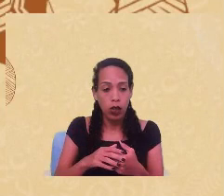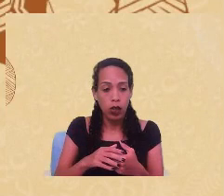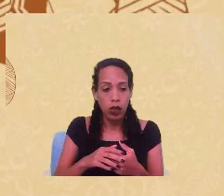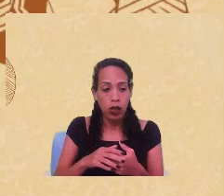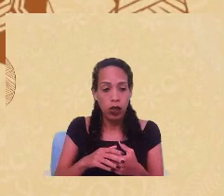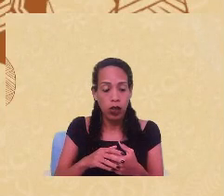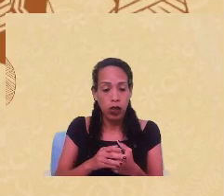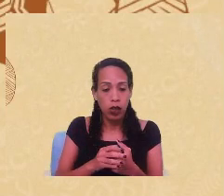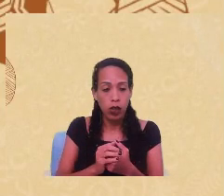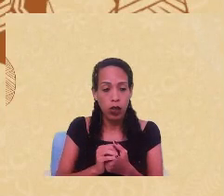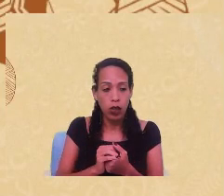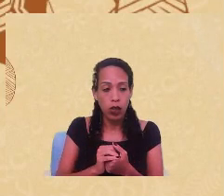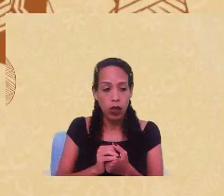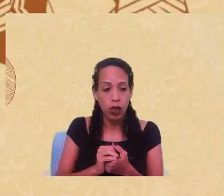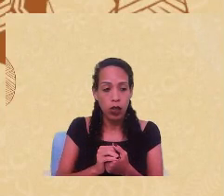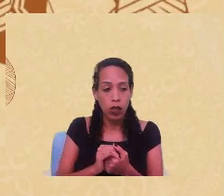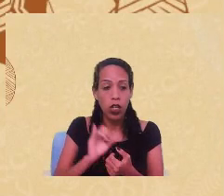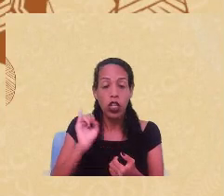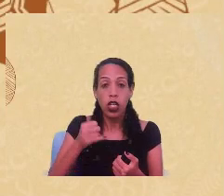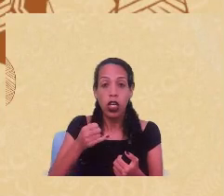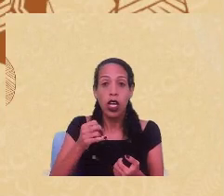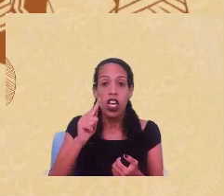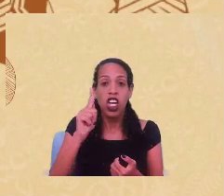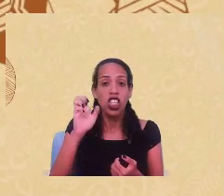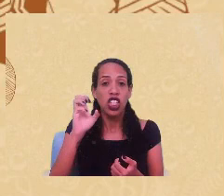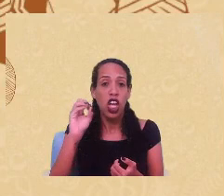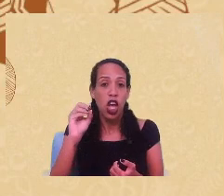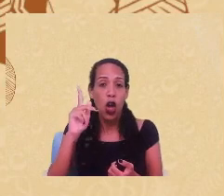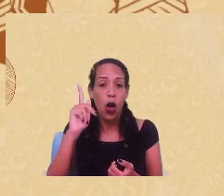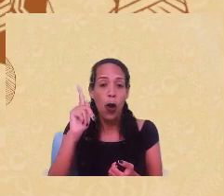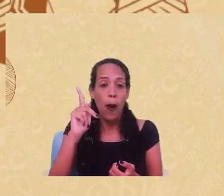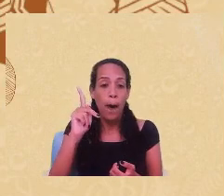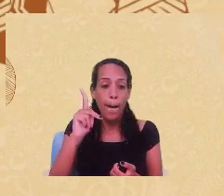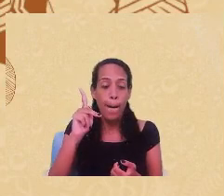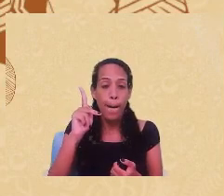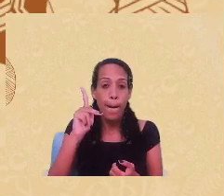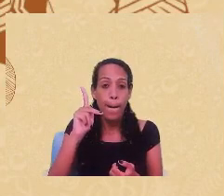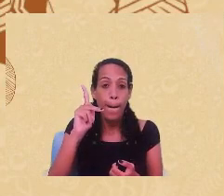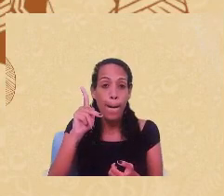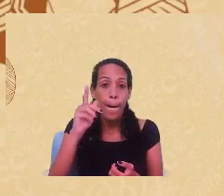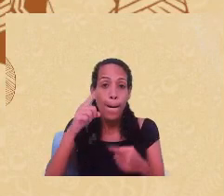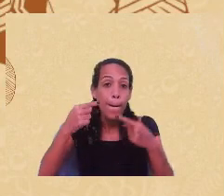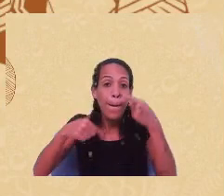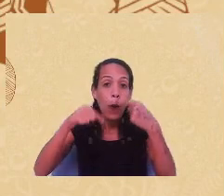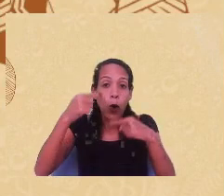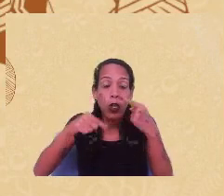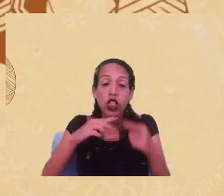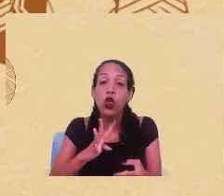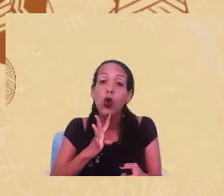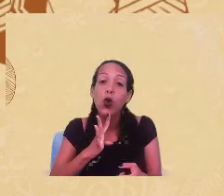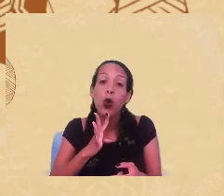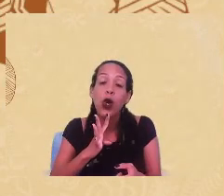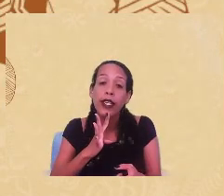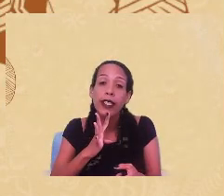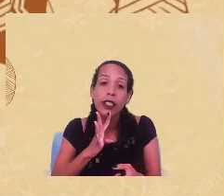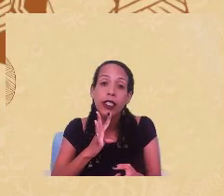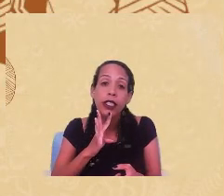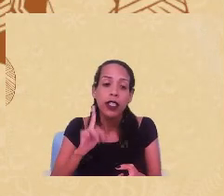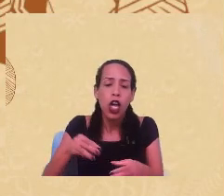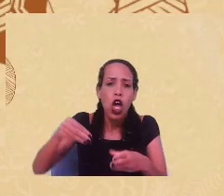Na geopolítica do conhecimento. uma geopolítica do conhecimento que vai situando a Europa